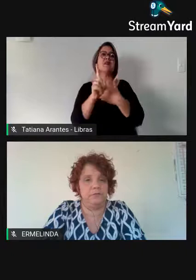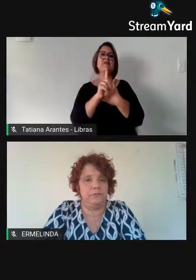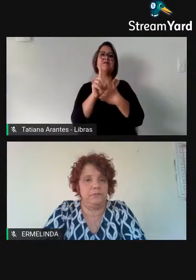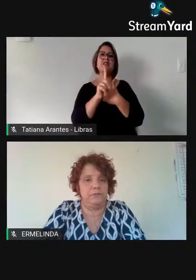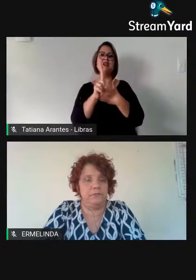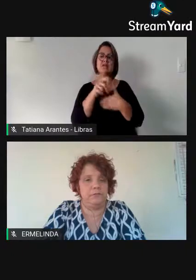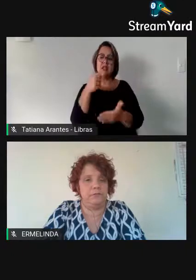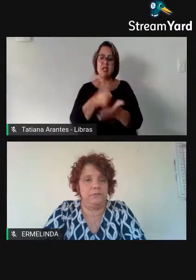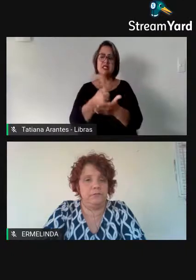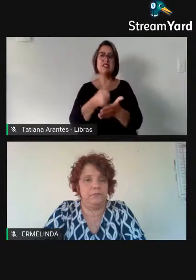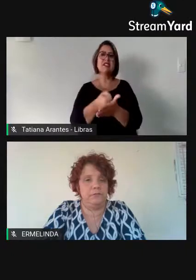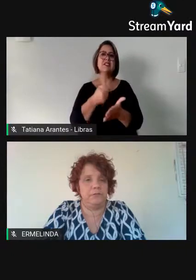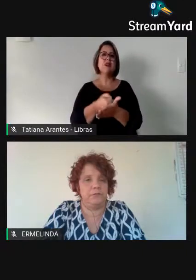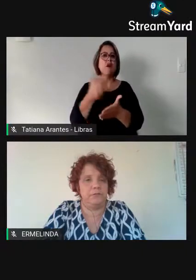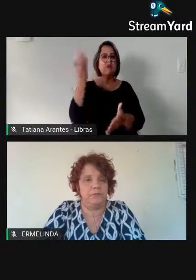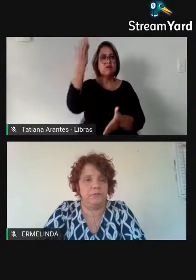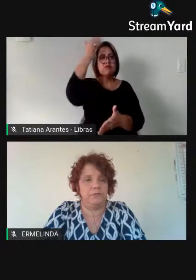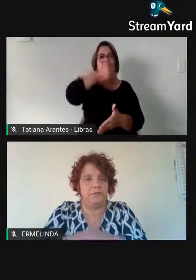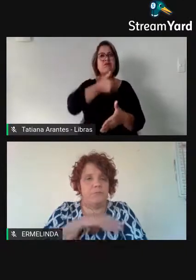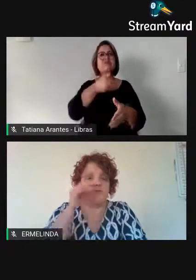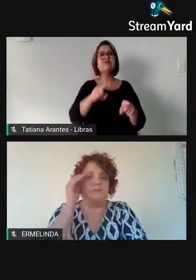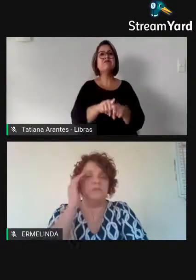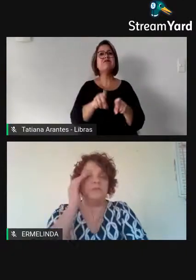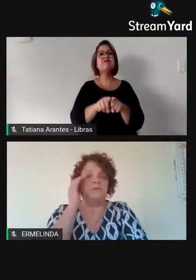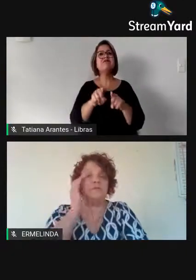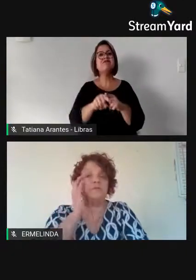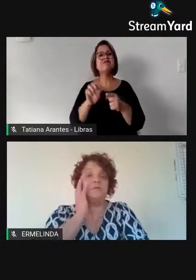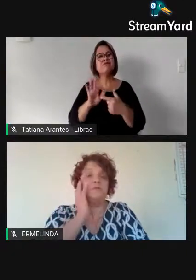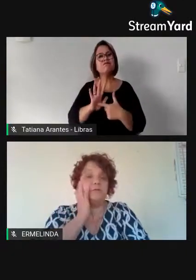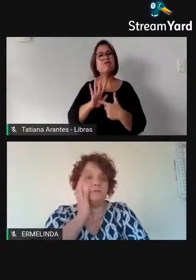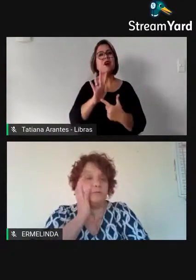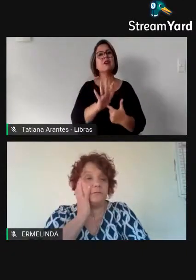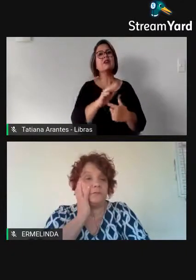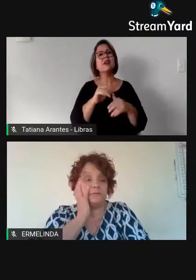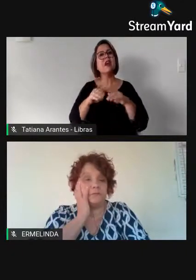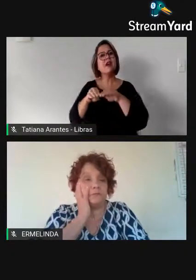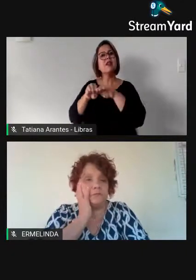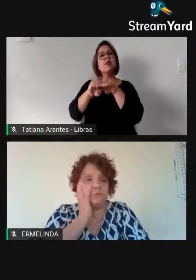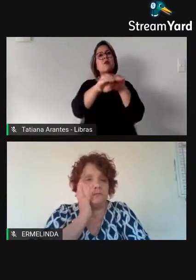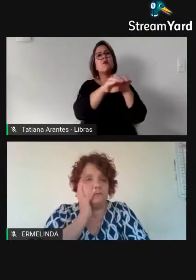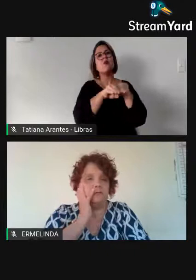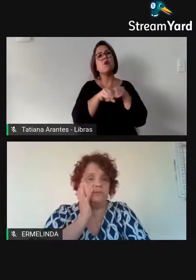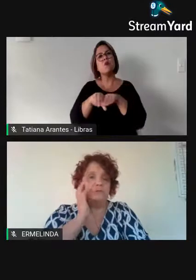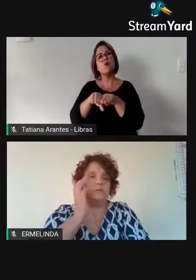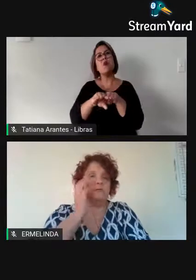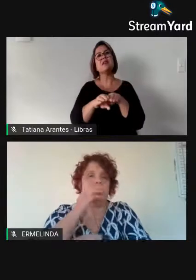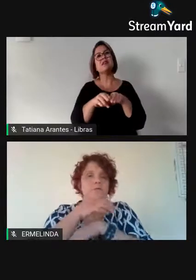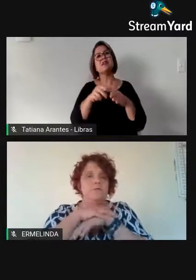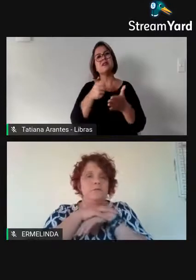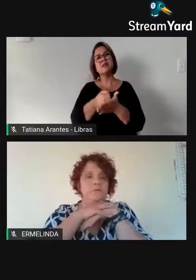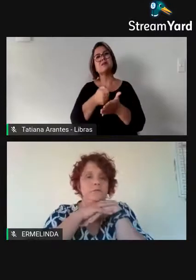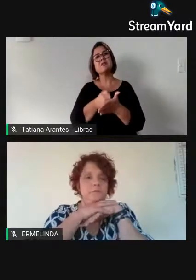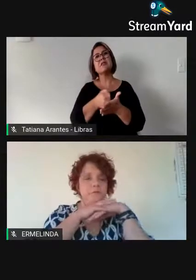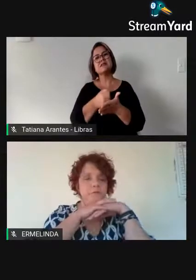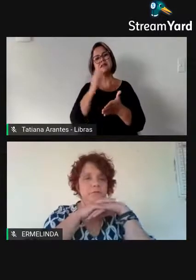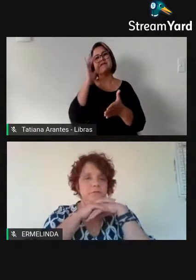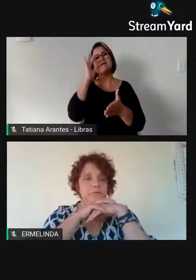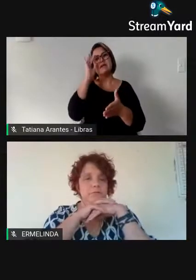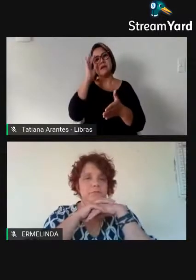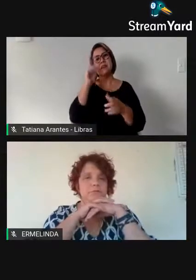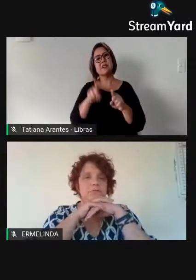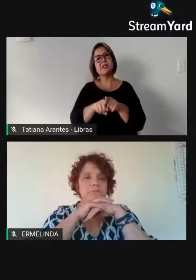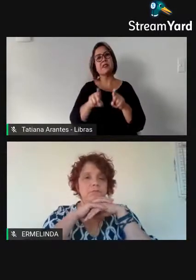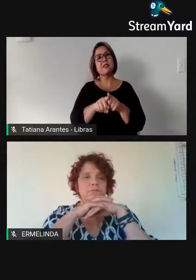igualdade substantiva, transitórios, né, eu acho que eles devem ser transitórios até que se possa capacitar a